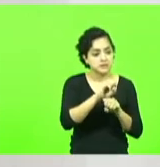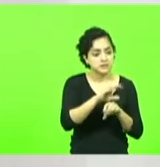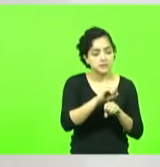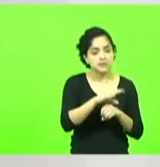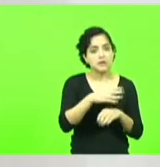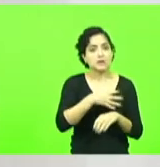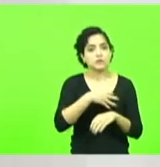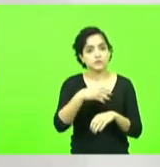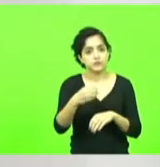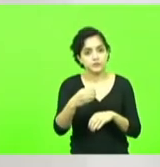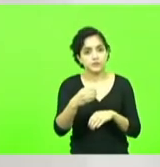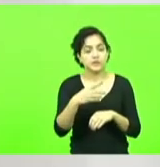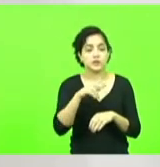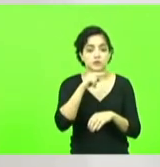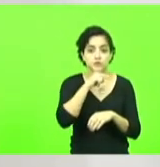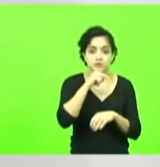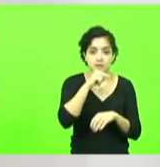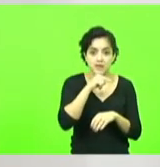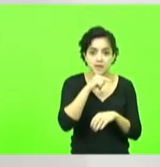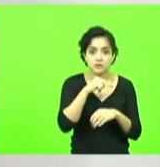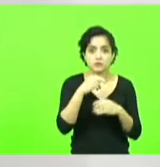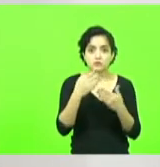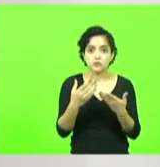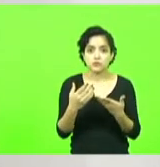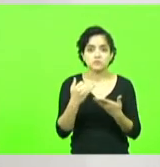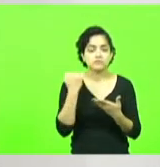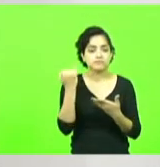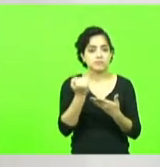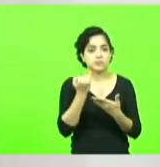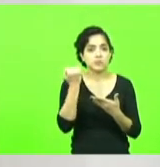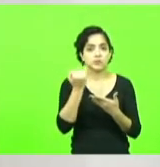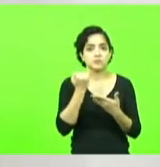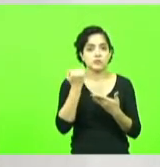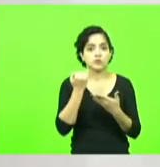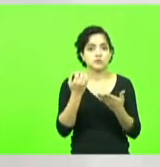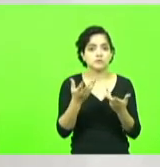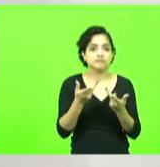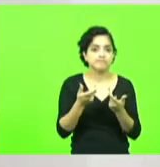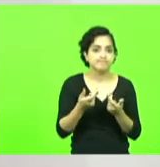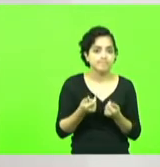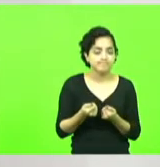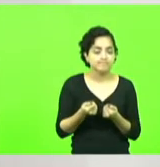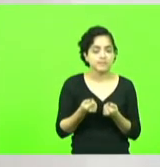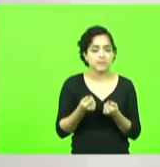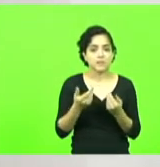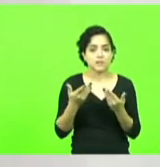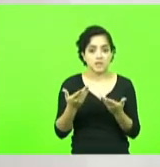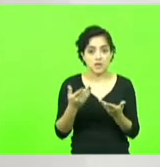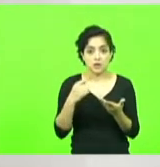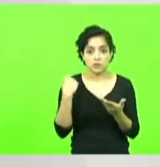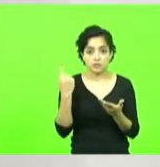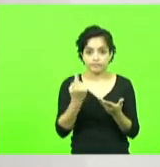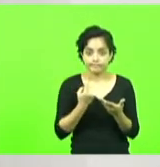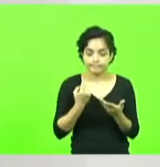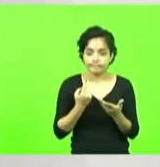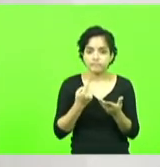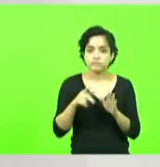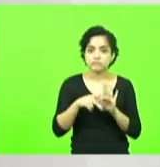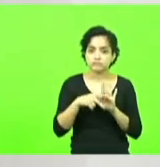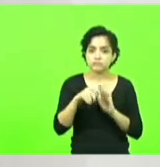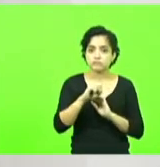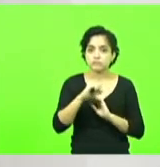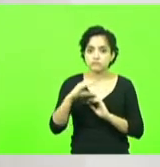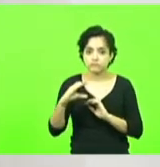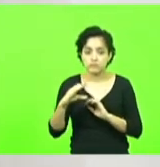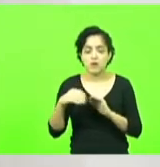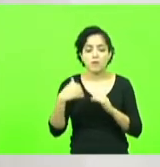essa característica tão rica que só vai fazer com que a gente com que a gente com que nós catarinenses possamos